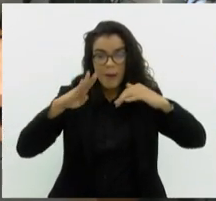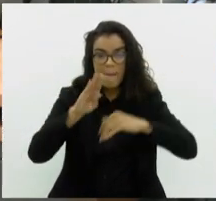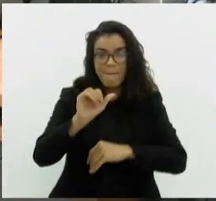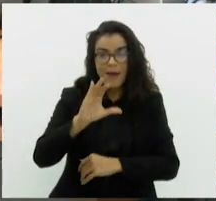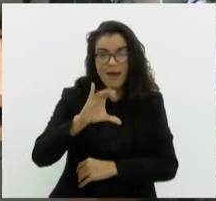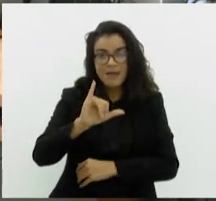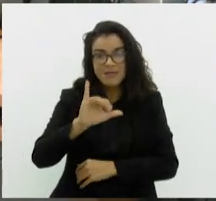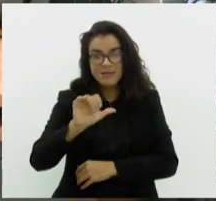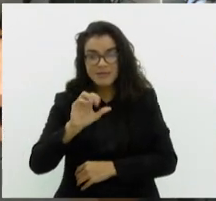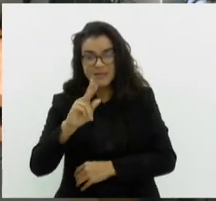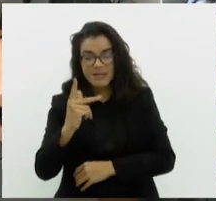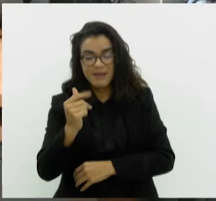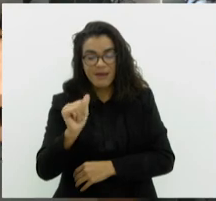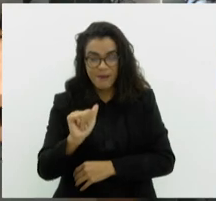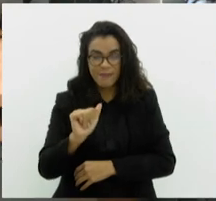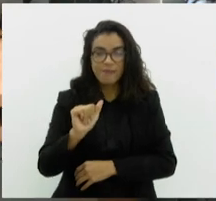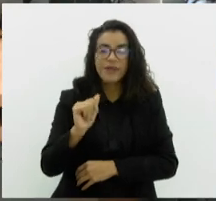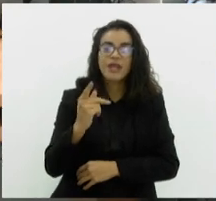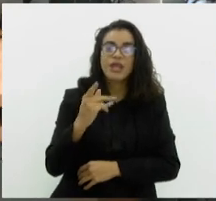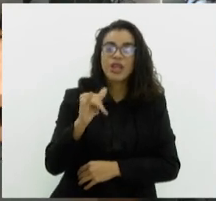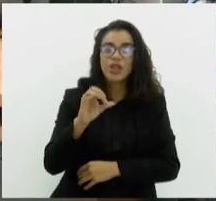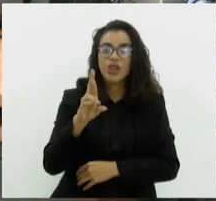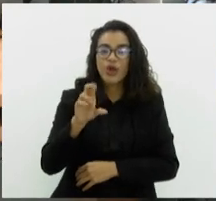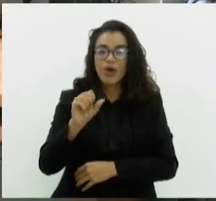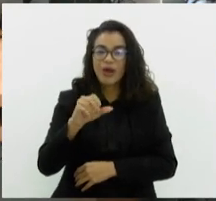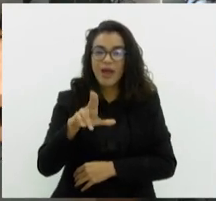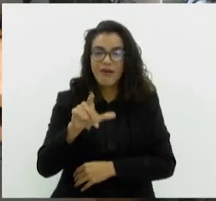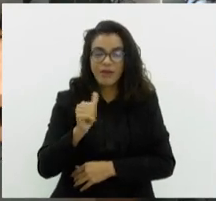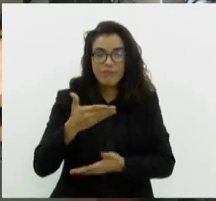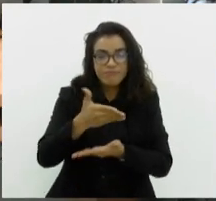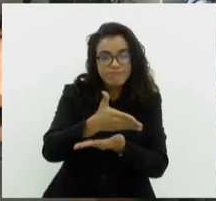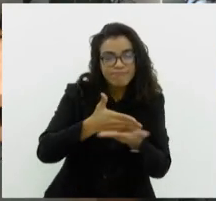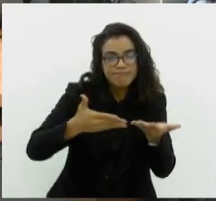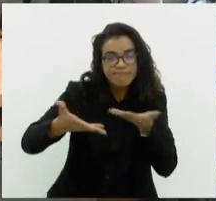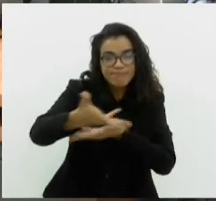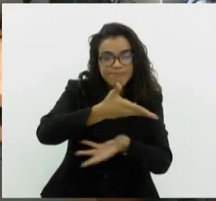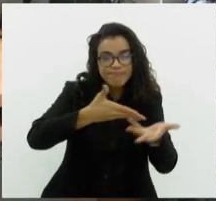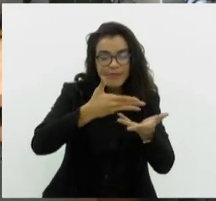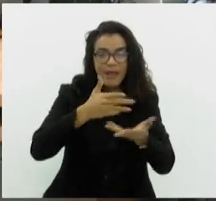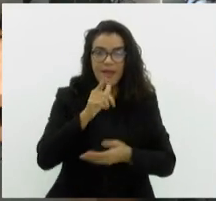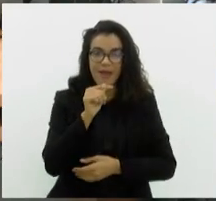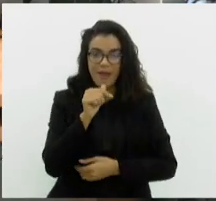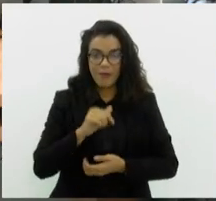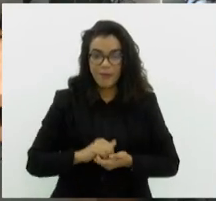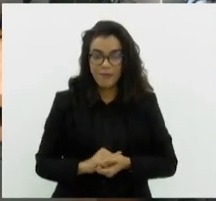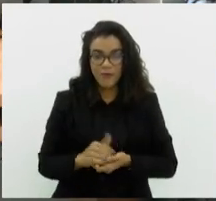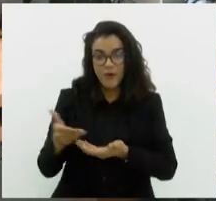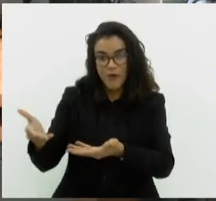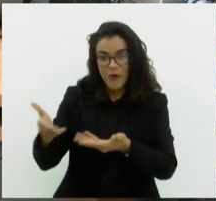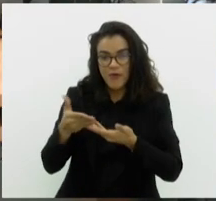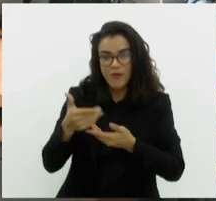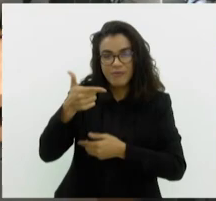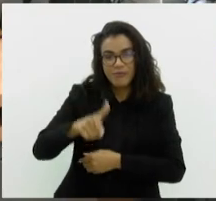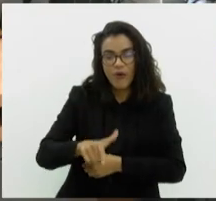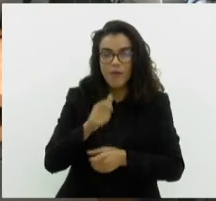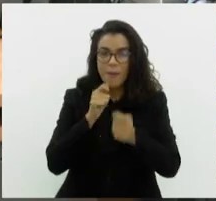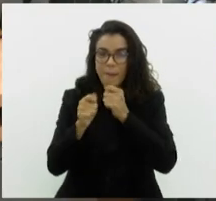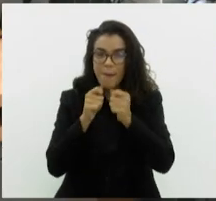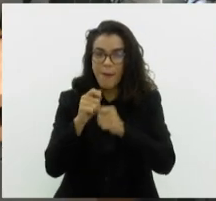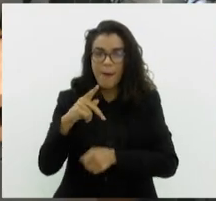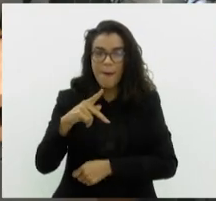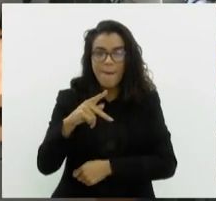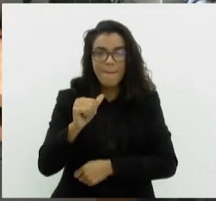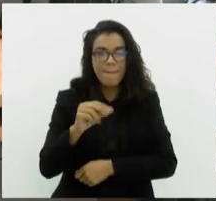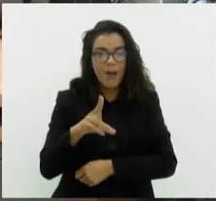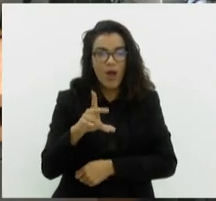comitês do Estado do Rio para debater a gestão compartilhada da água. Eu vou chamar novamente o repórter Paulo Vitor Viviani, que tem informações